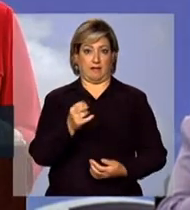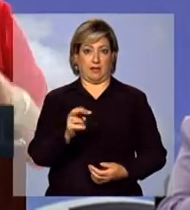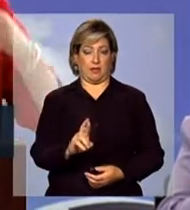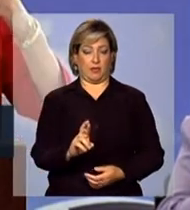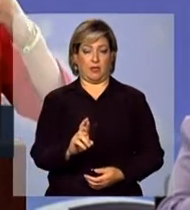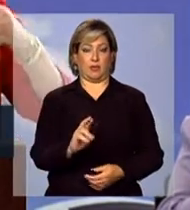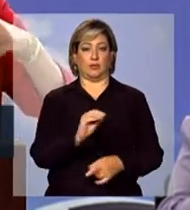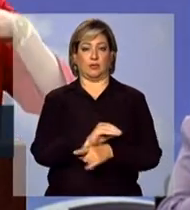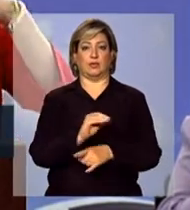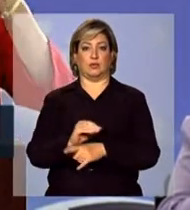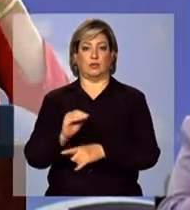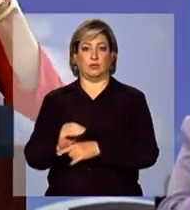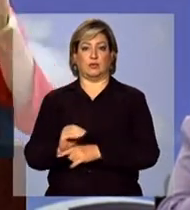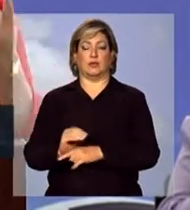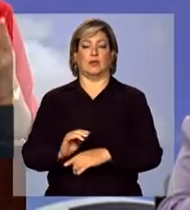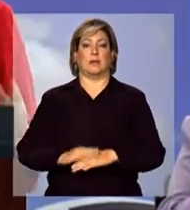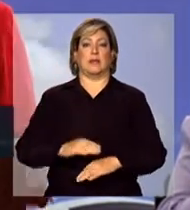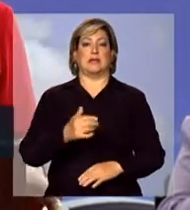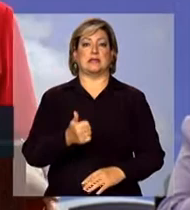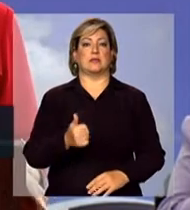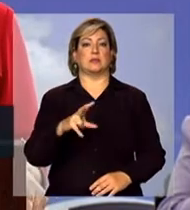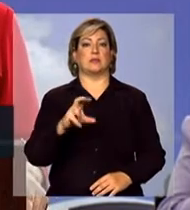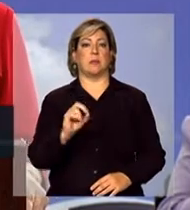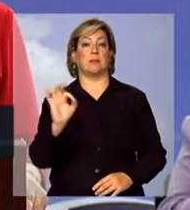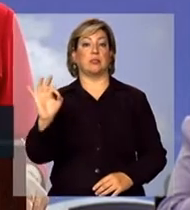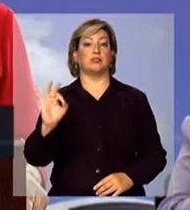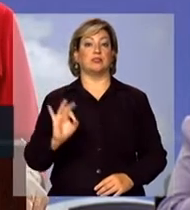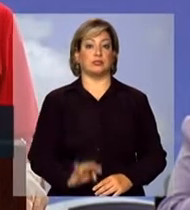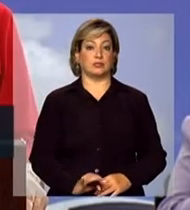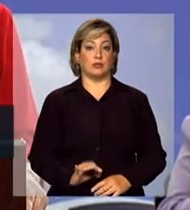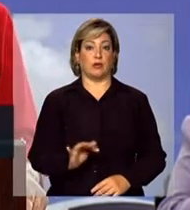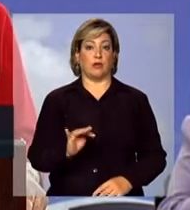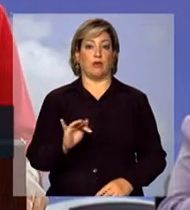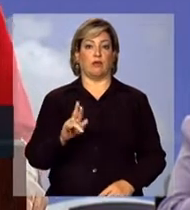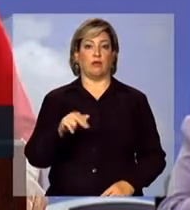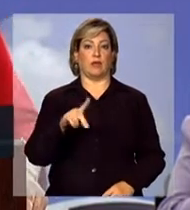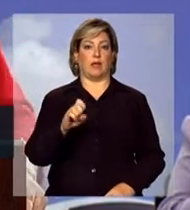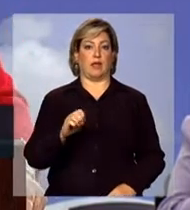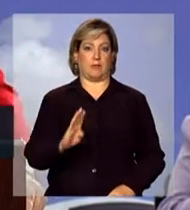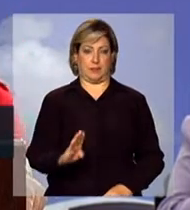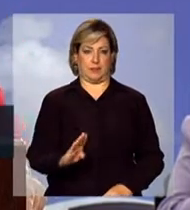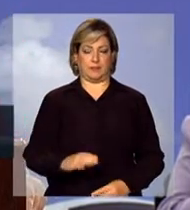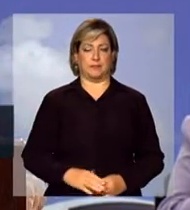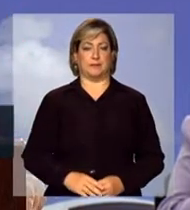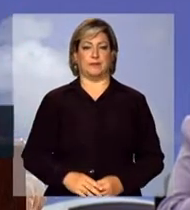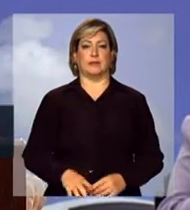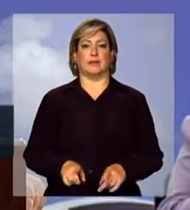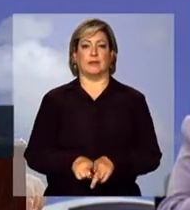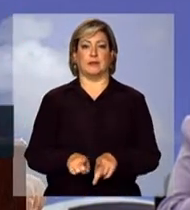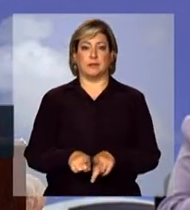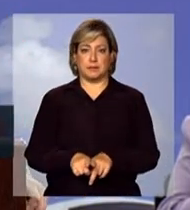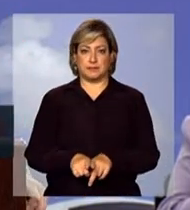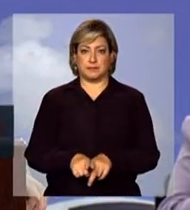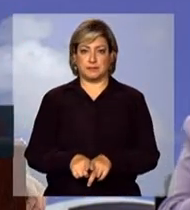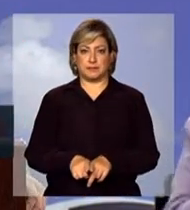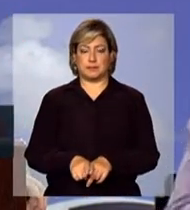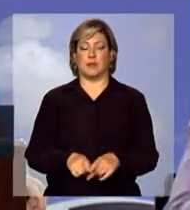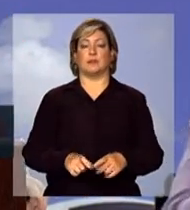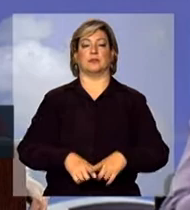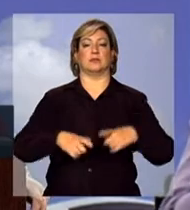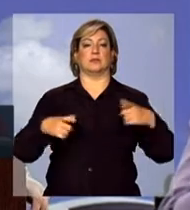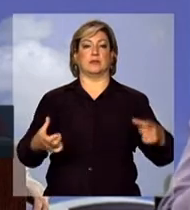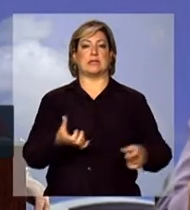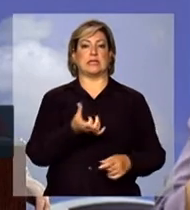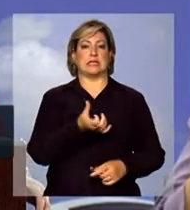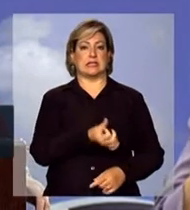manutenção de mais 50% do Fundeb. E nós ampliamos em